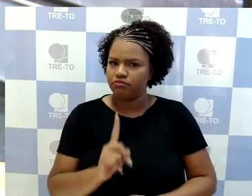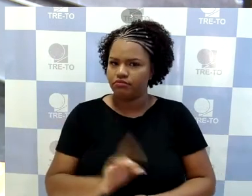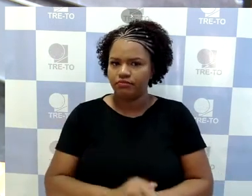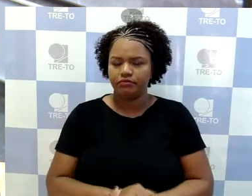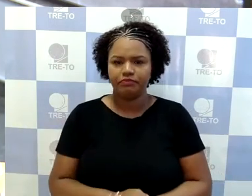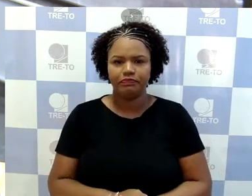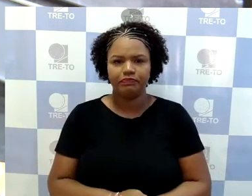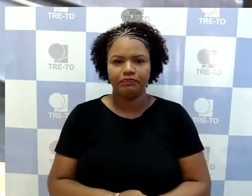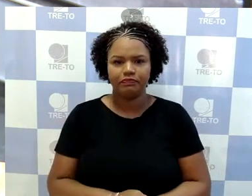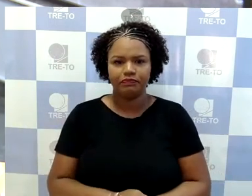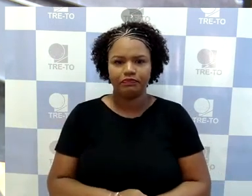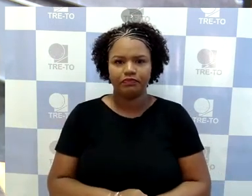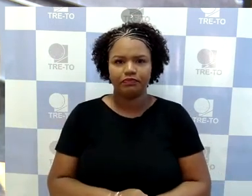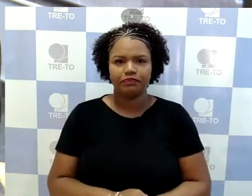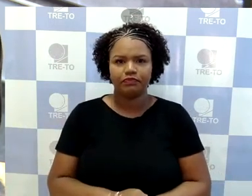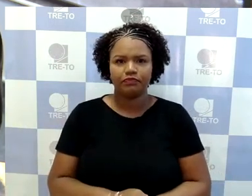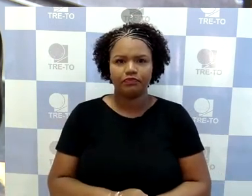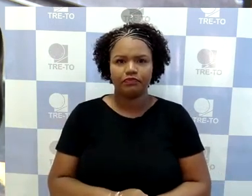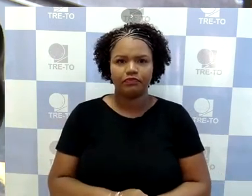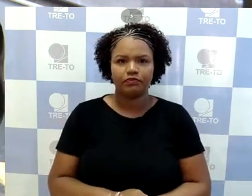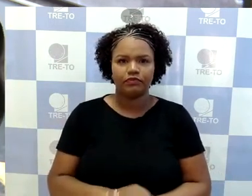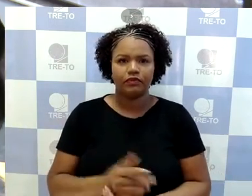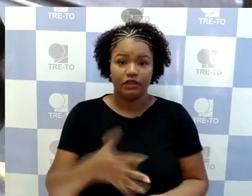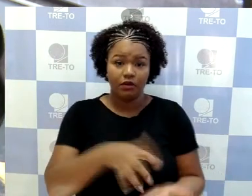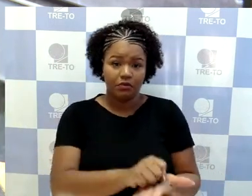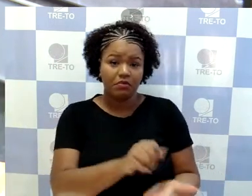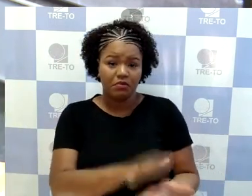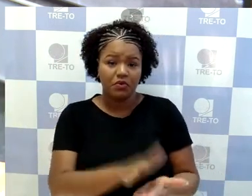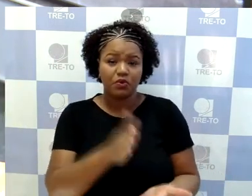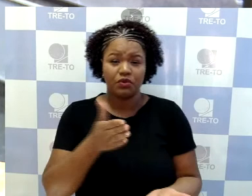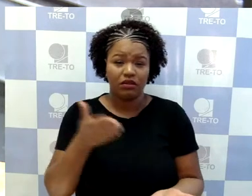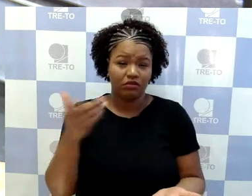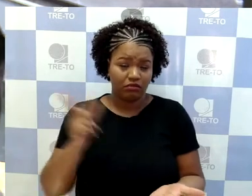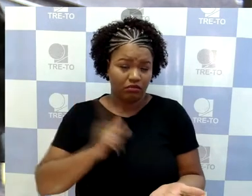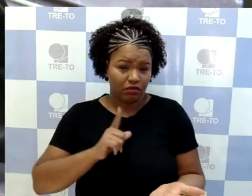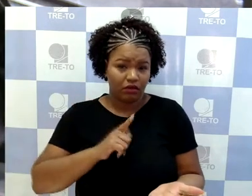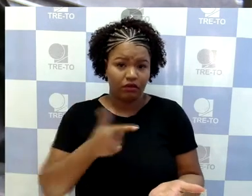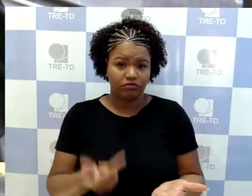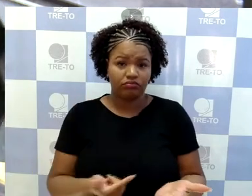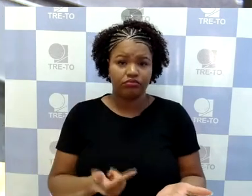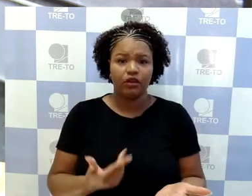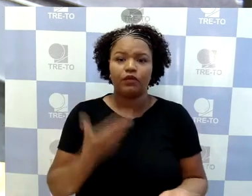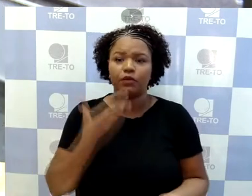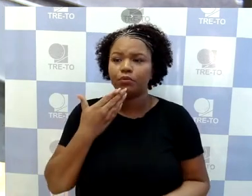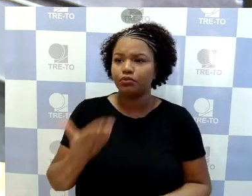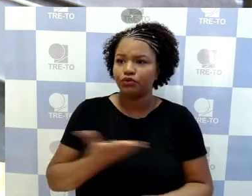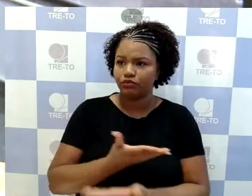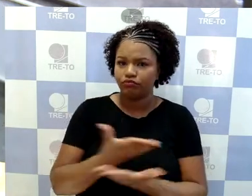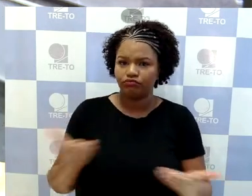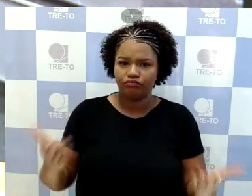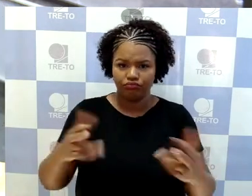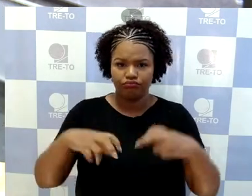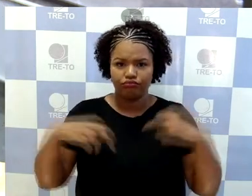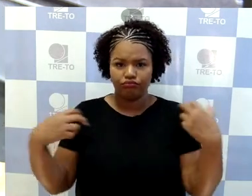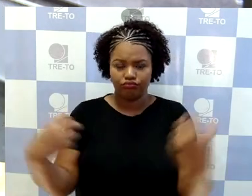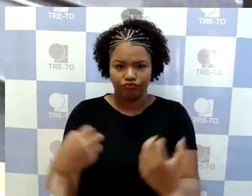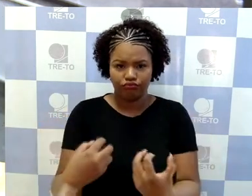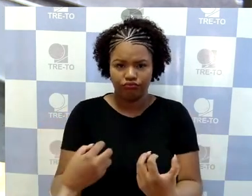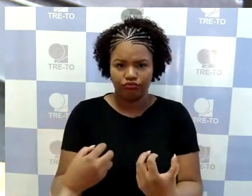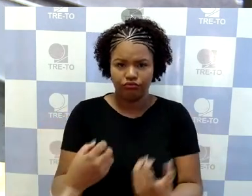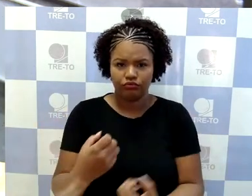Sobre a multa, sobre a Aster Índice Aplicada, Excelência, eu venho, inclusive, trazer ao juízo que, no ID de número